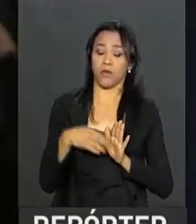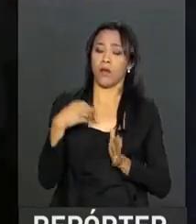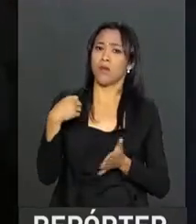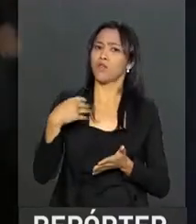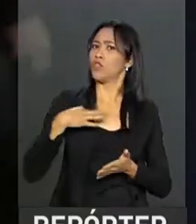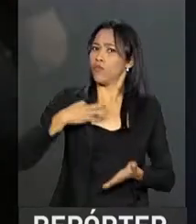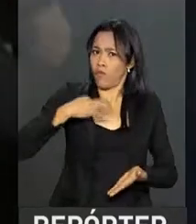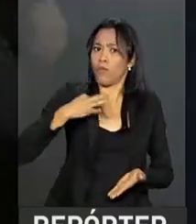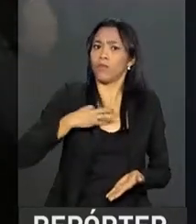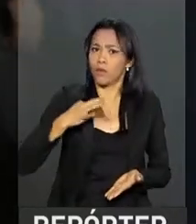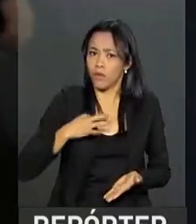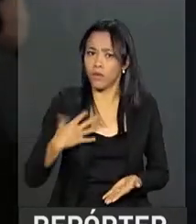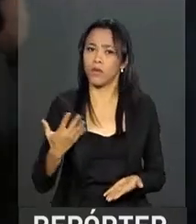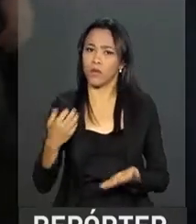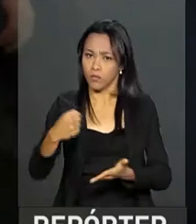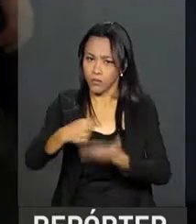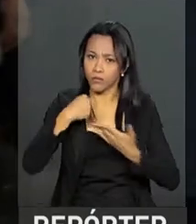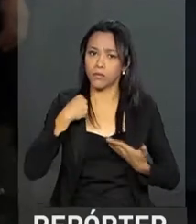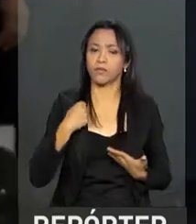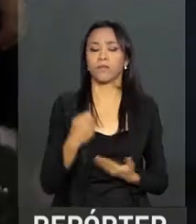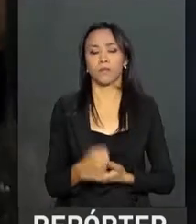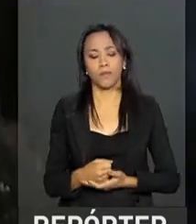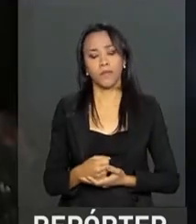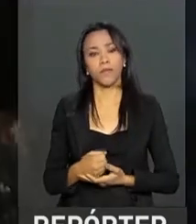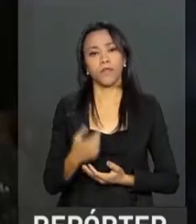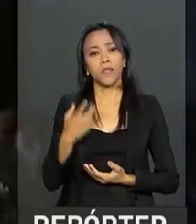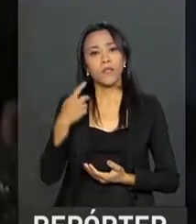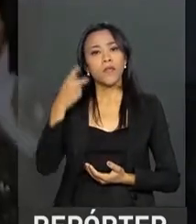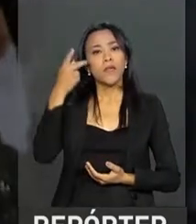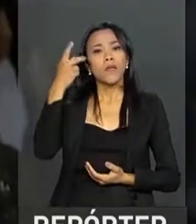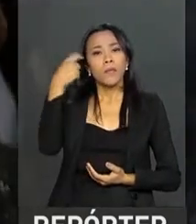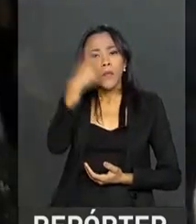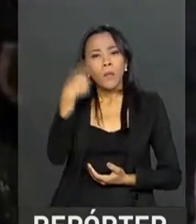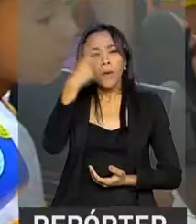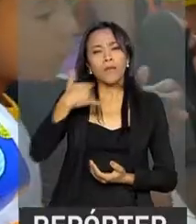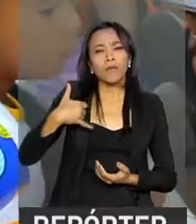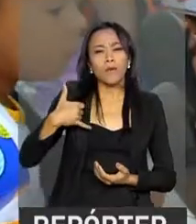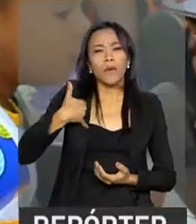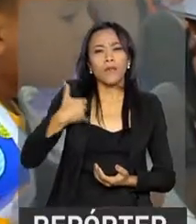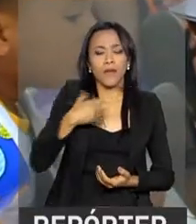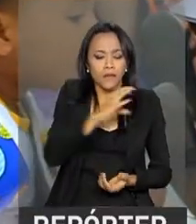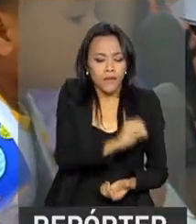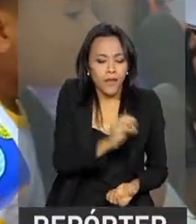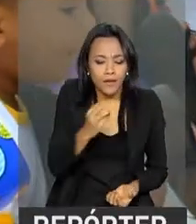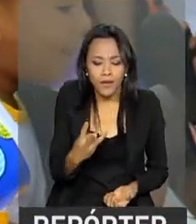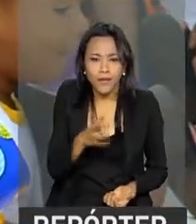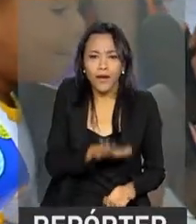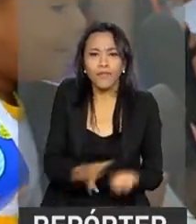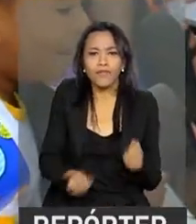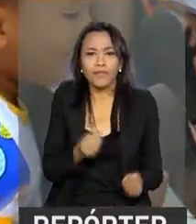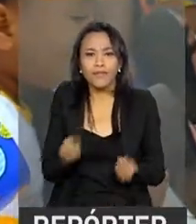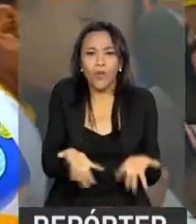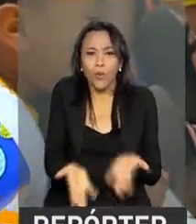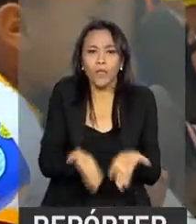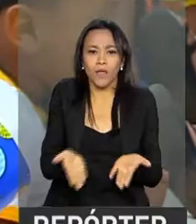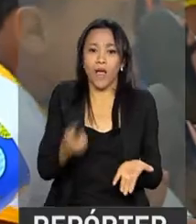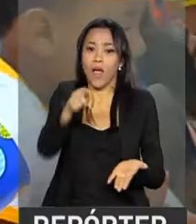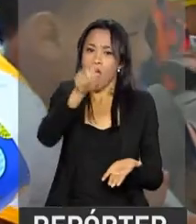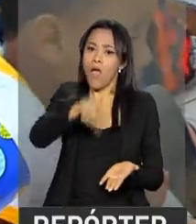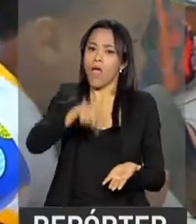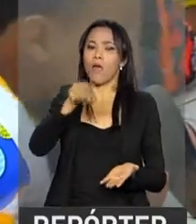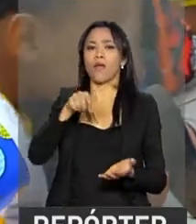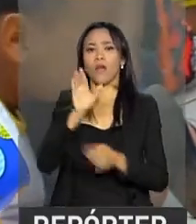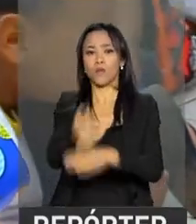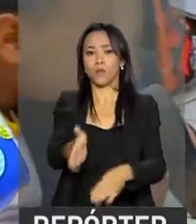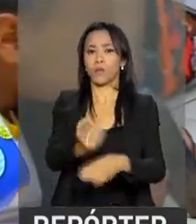voluntária, apoiando de forma preocupada com a primeira infância. O programa Criança Feliz atende beneficiários do